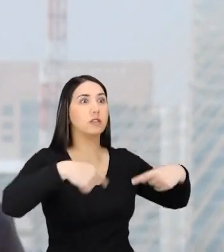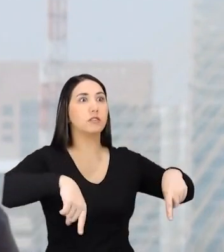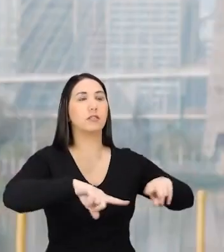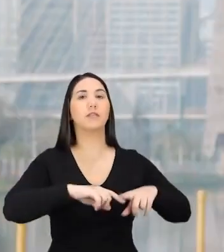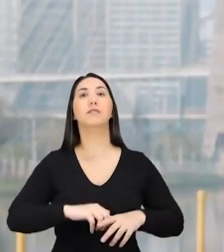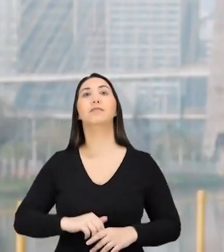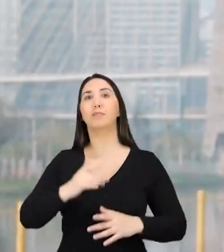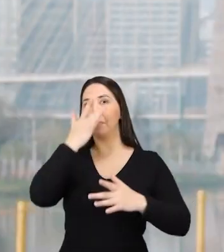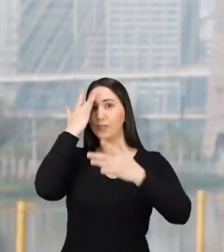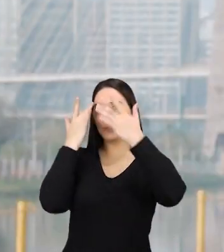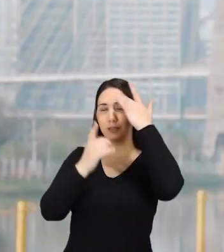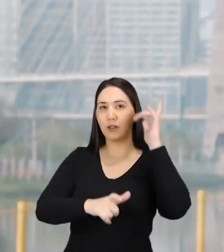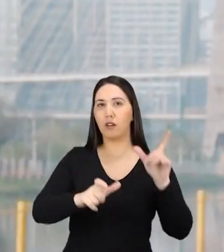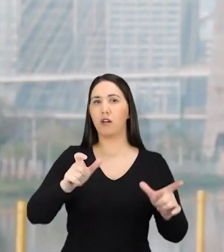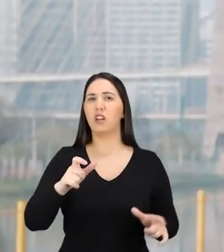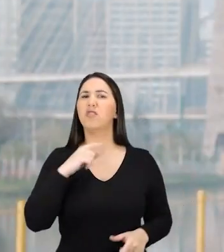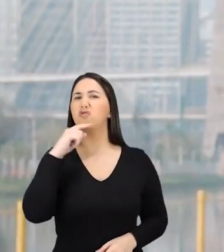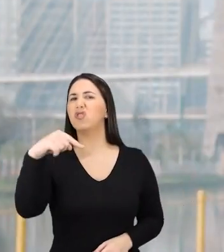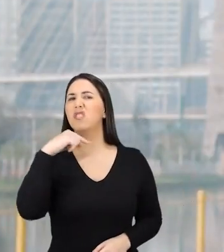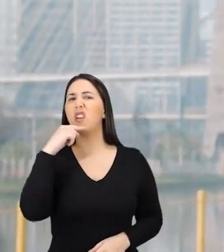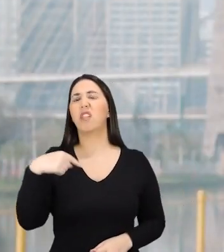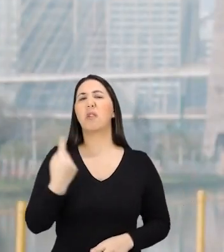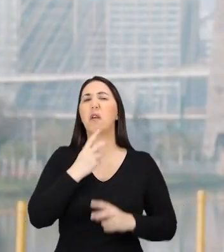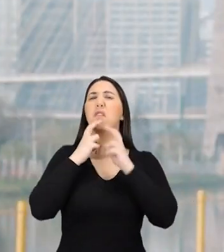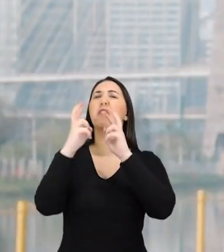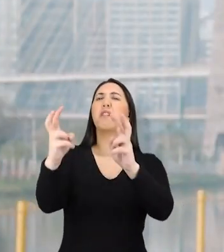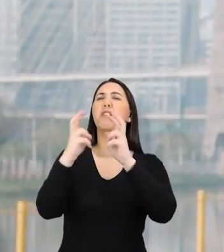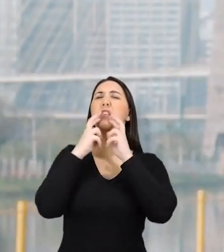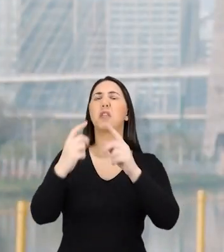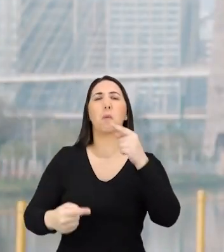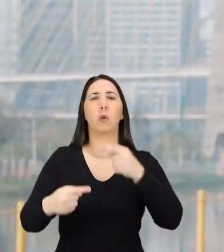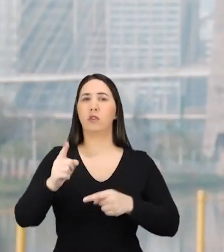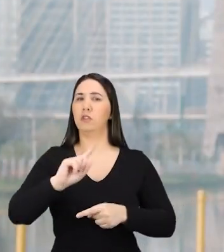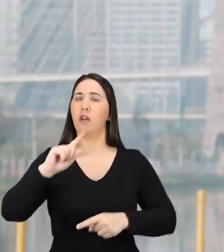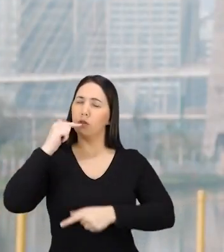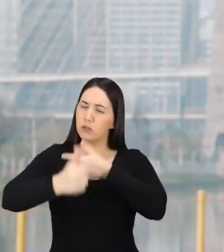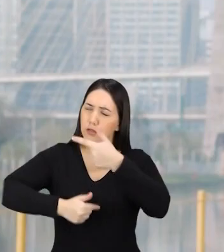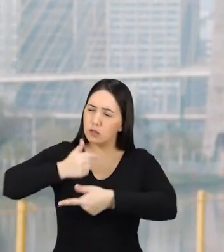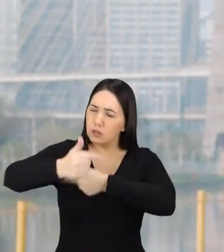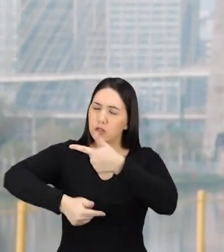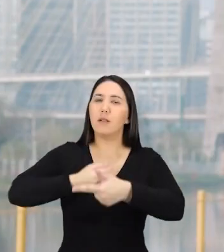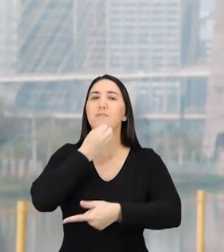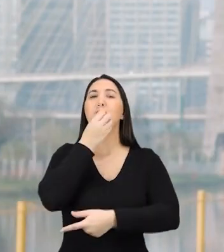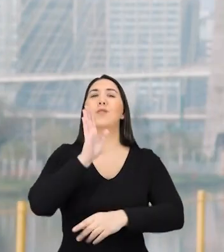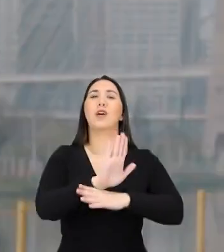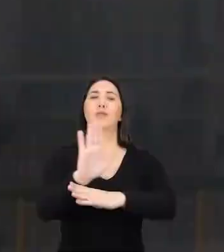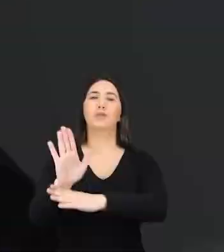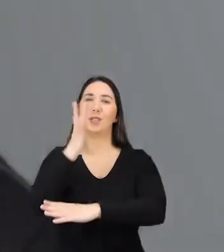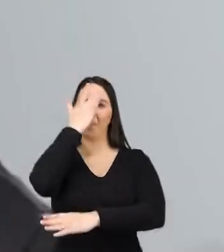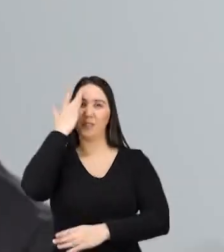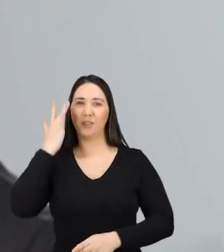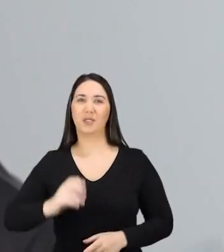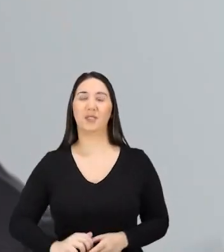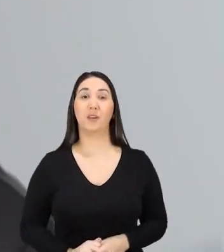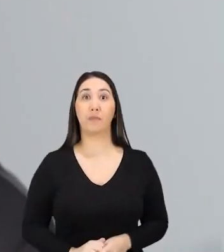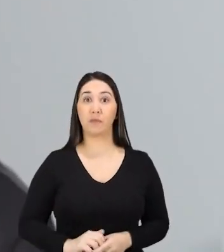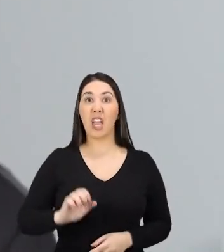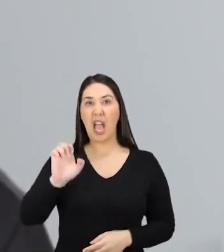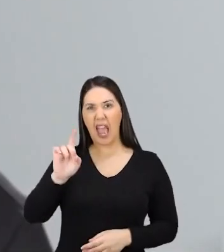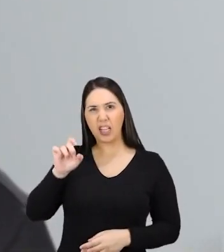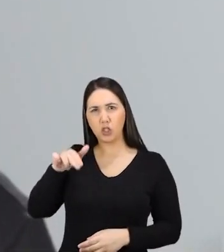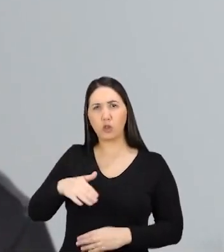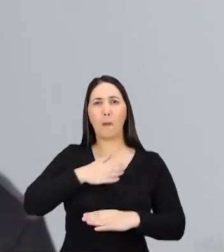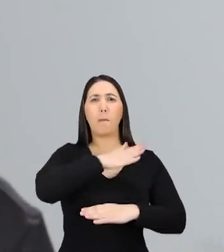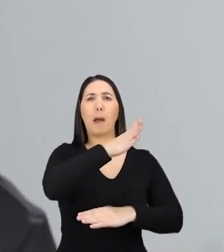pública. Na política, ninguém ganha no grito. É só escutando e ralando muito que a gente consegue ajudar as pessoas. Por onde o Edson passou,